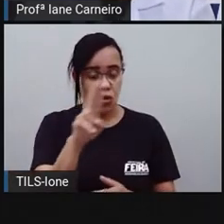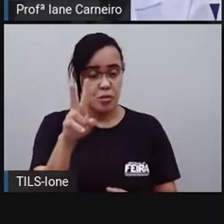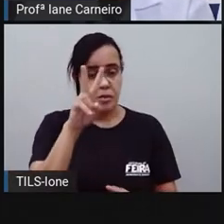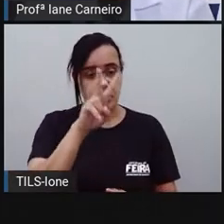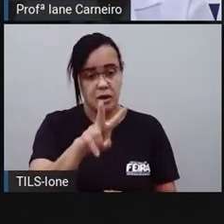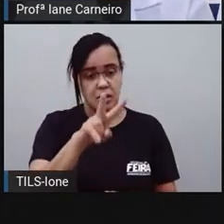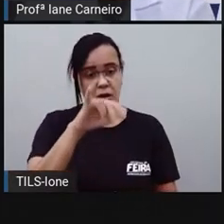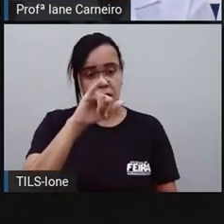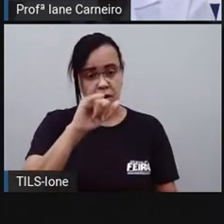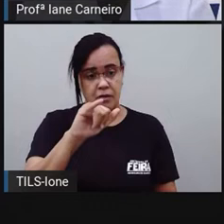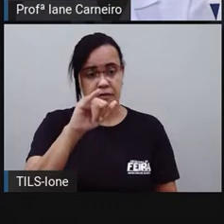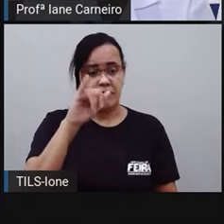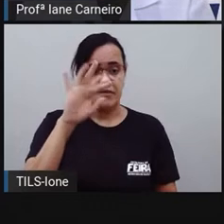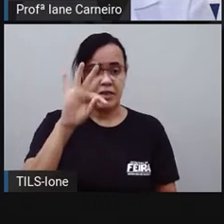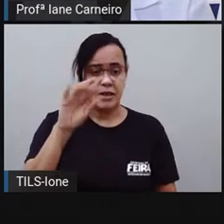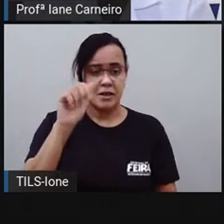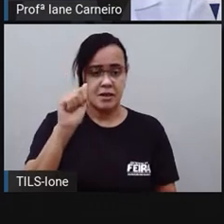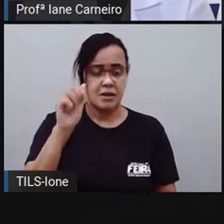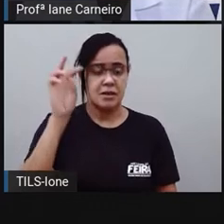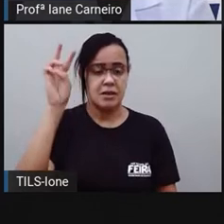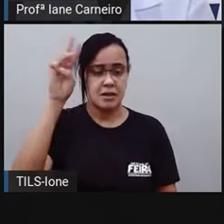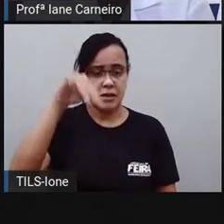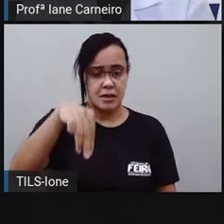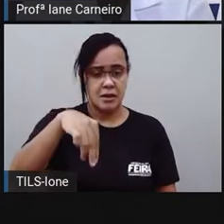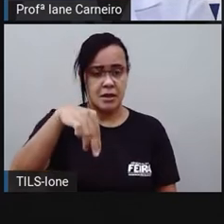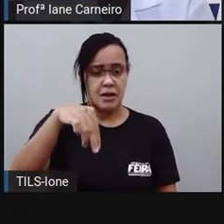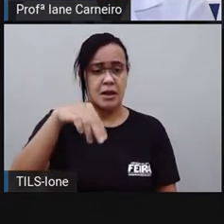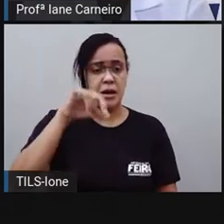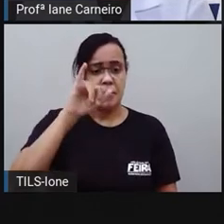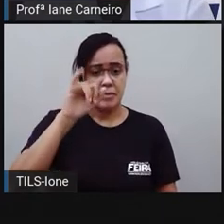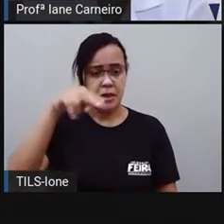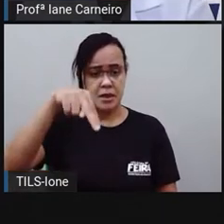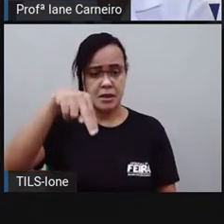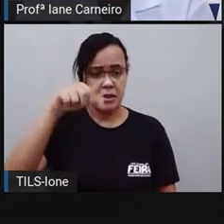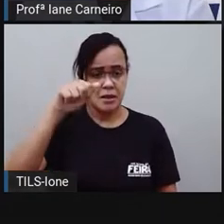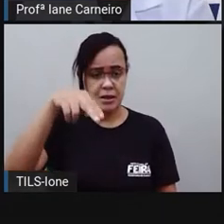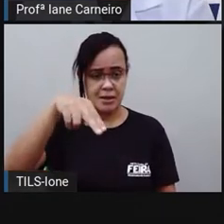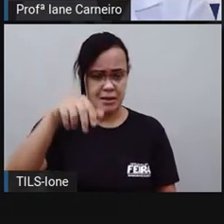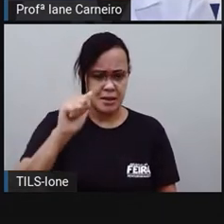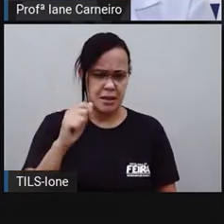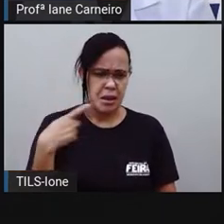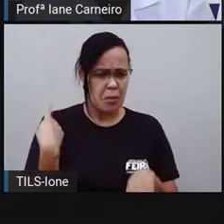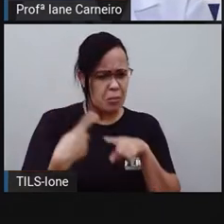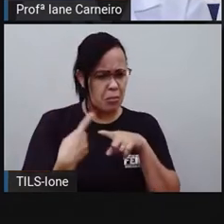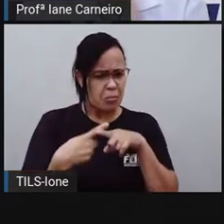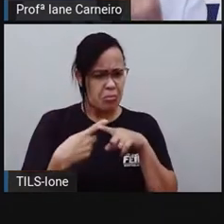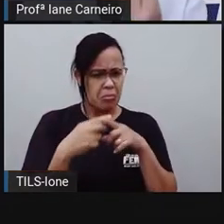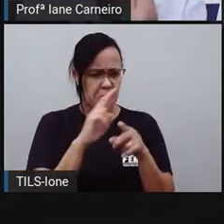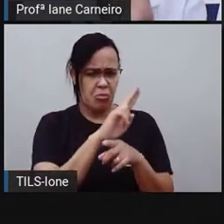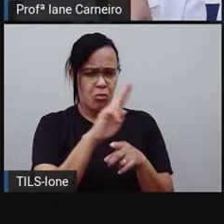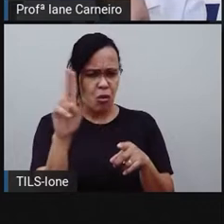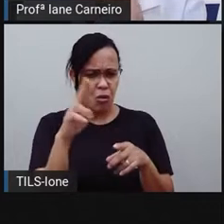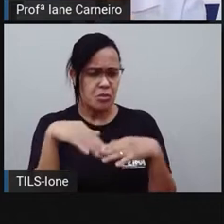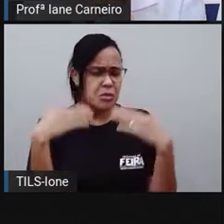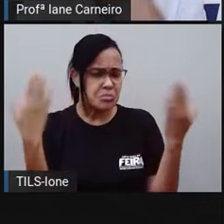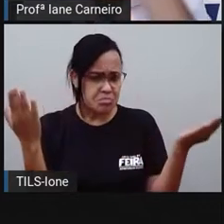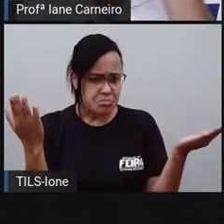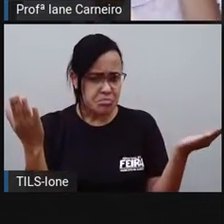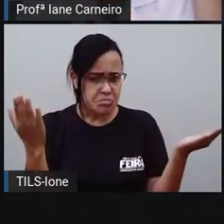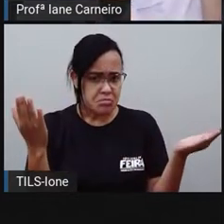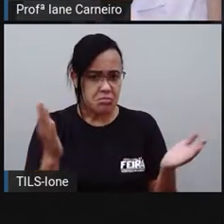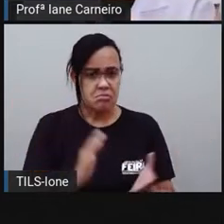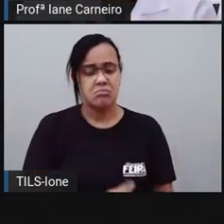Por que será que essa receita se chama dessa forma, né? Porque junta a palavra, ó,